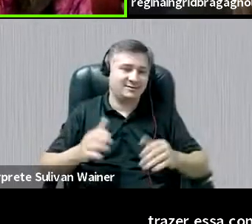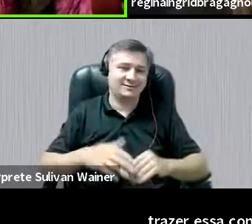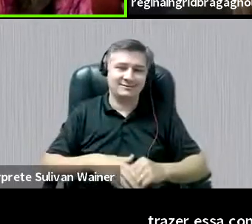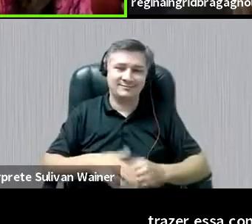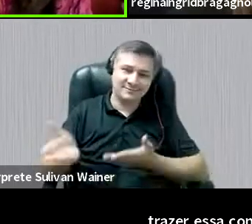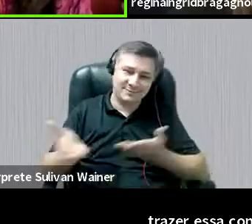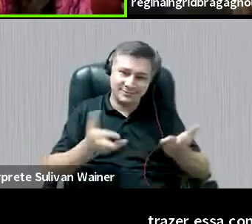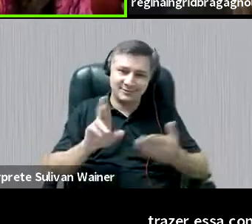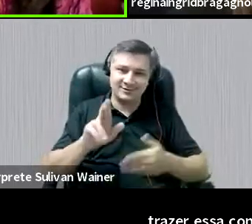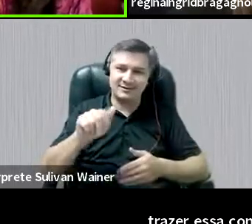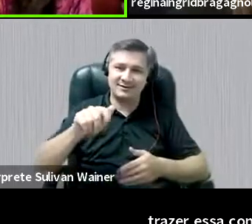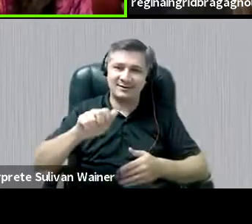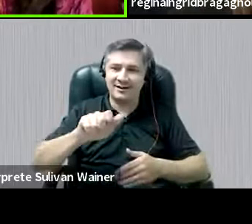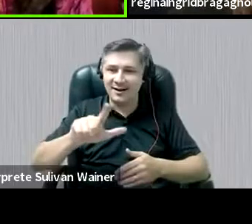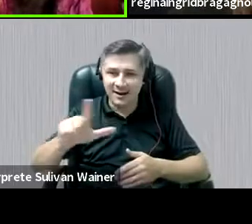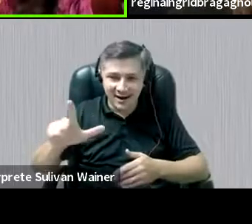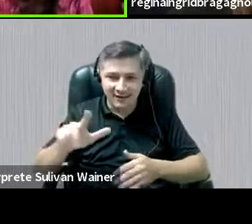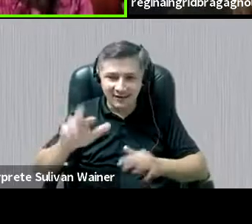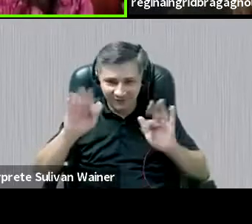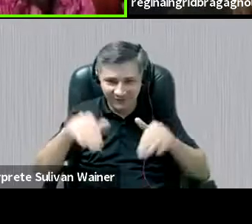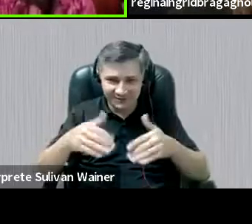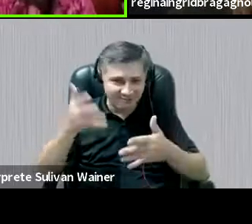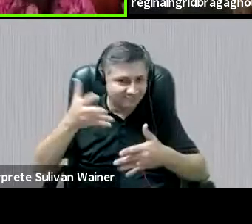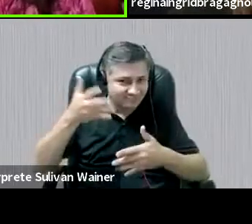Raquel fechar a mesa. Pode ser, Raquel?